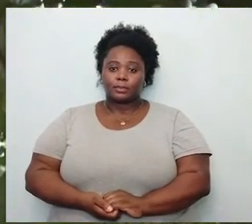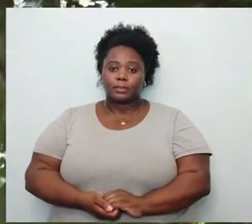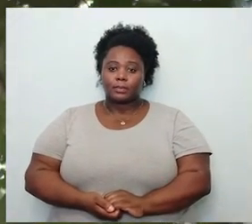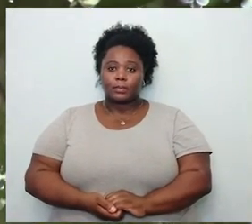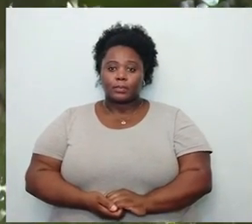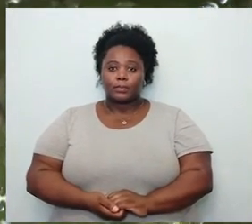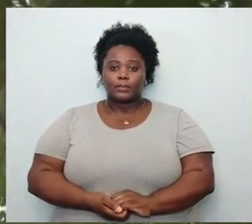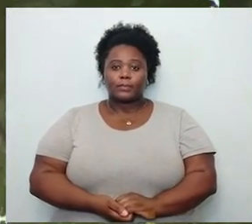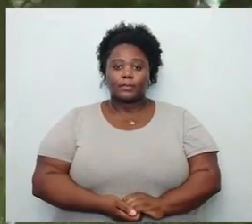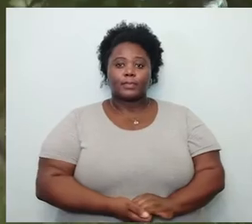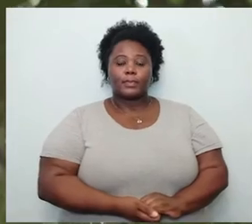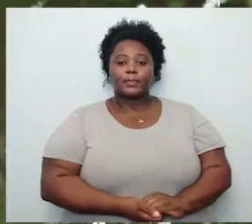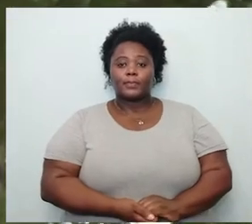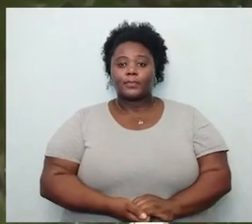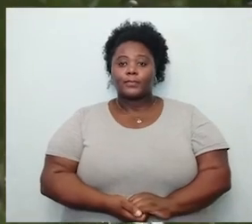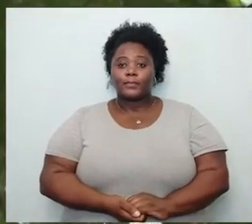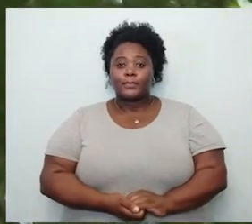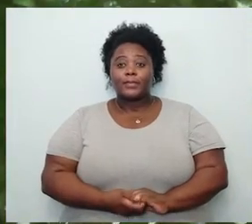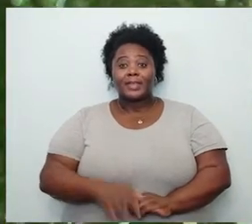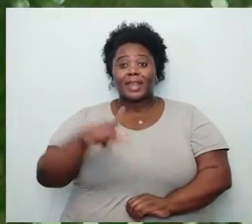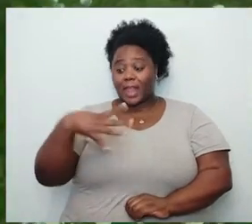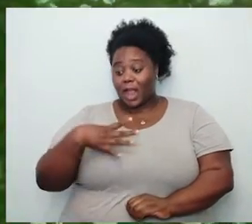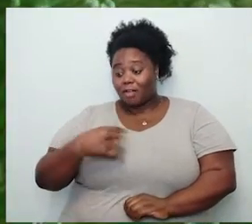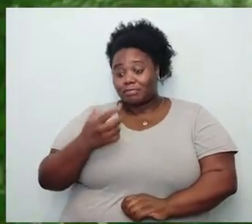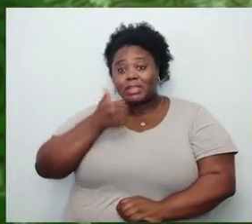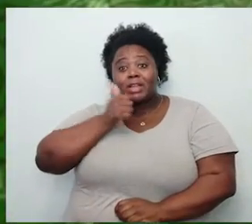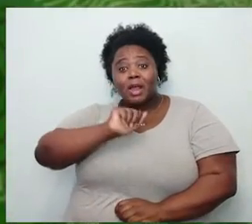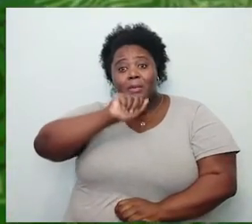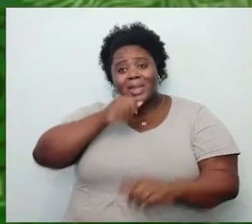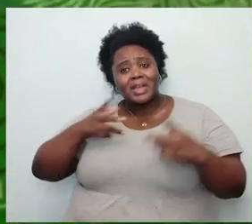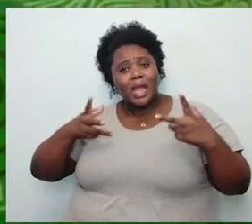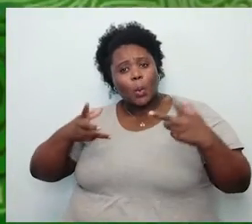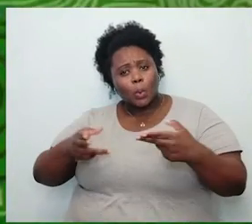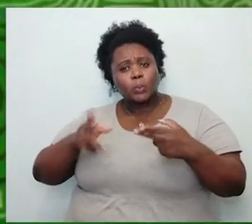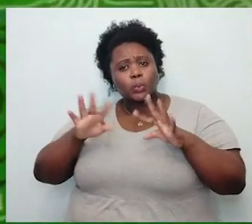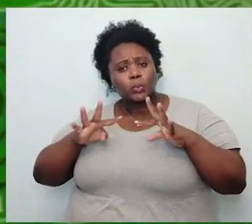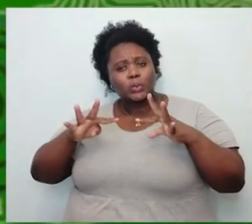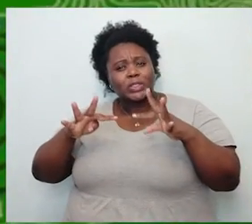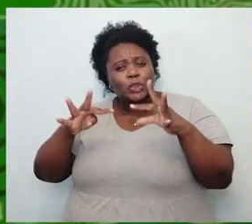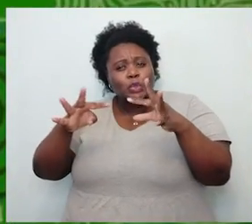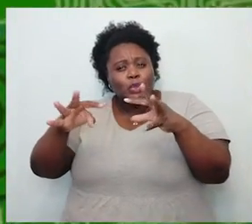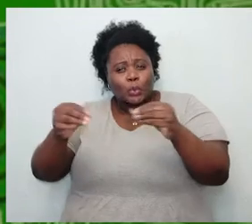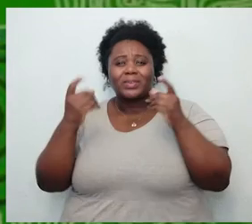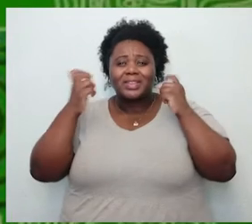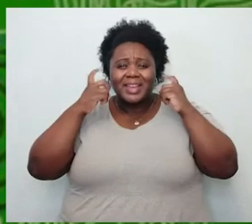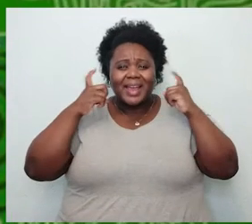São filhas da mesma mãe, todas essas que ecoam,